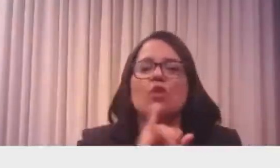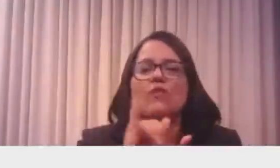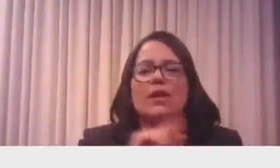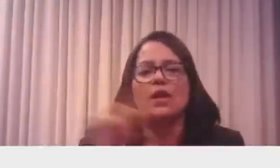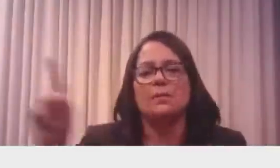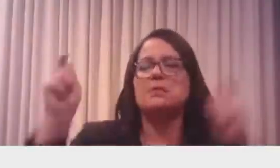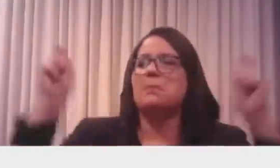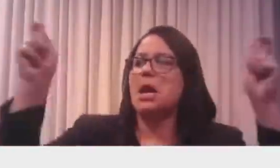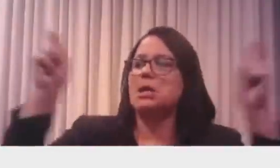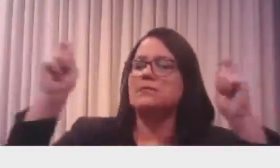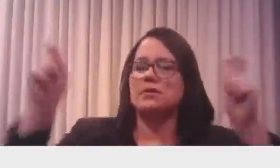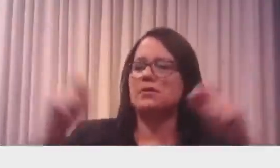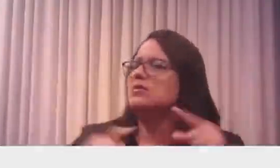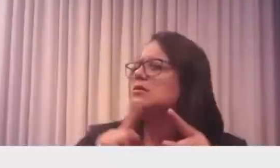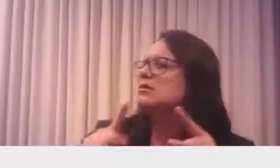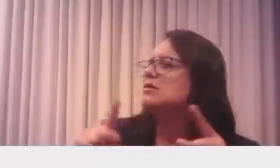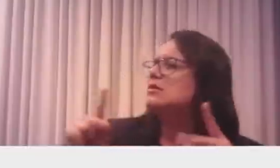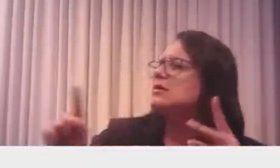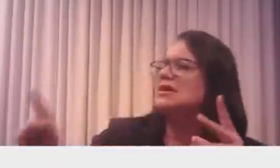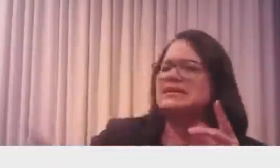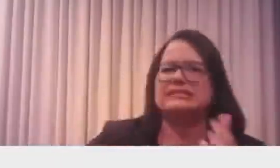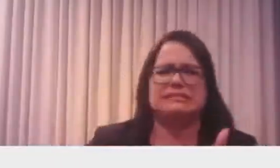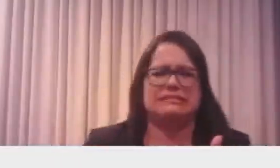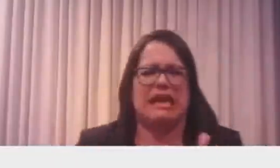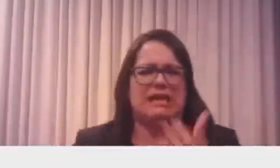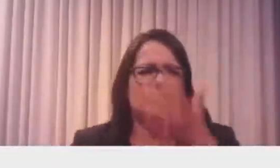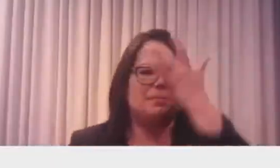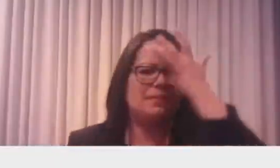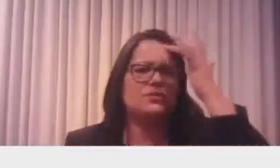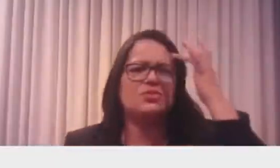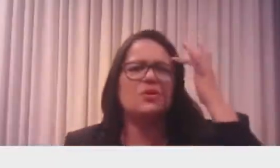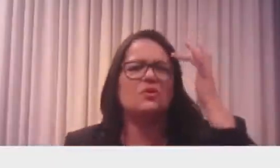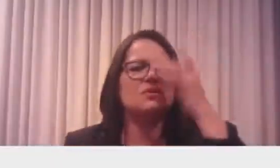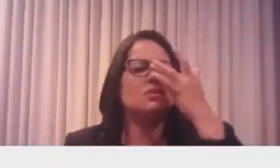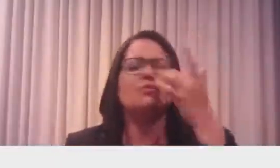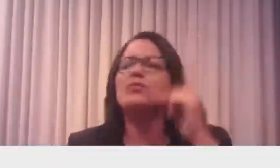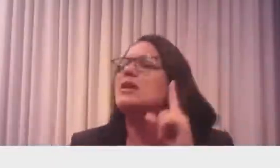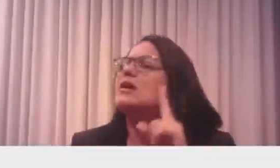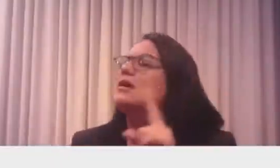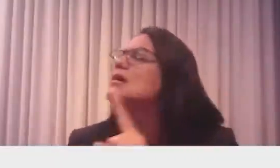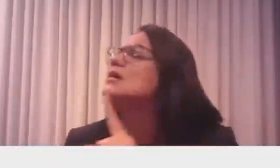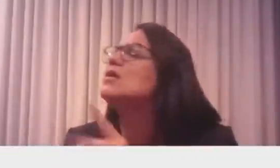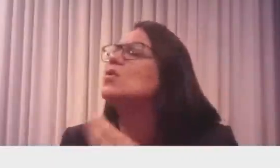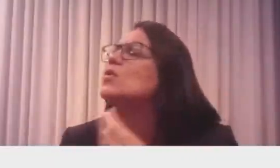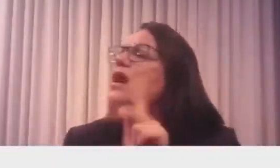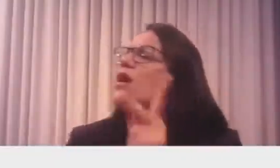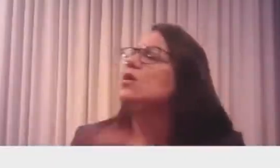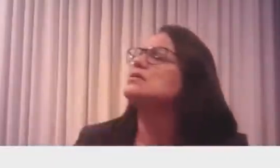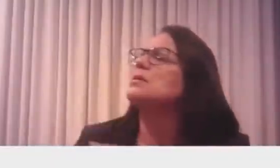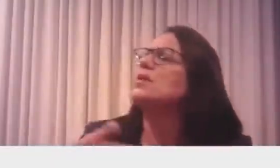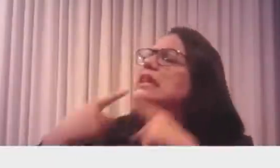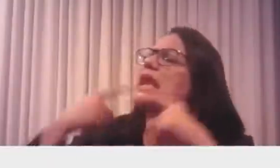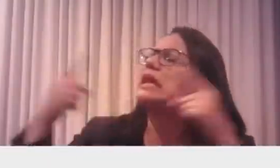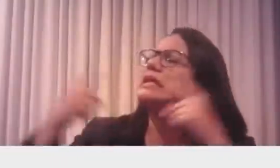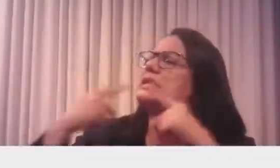e eu até cheguei um pouco perto dela, mas era impossível conversar, ela gritaria. Eu queria saber, estão lá gritando por quê?